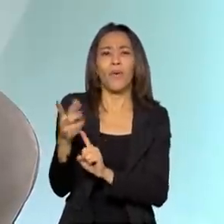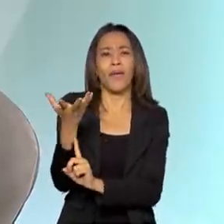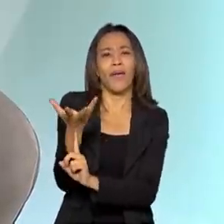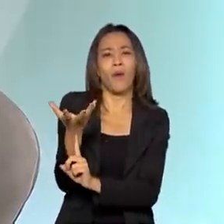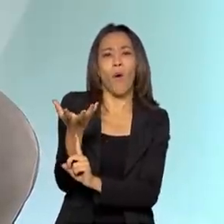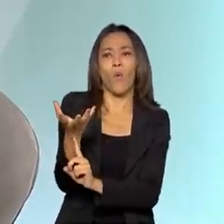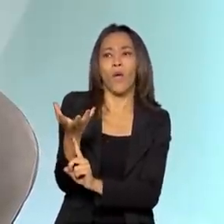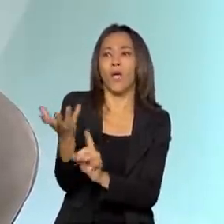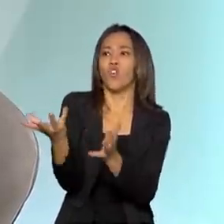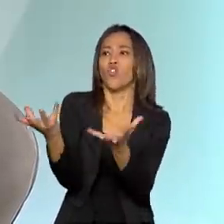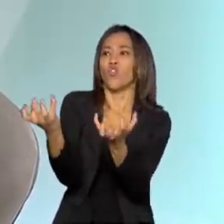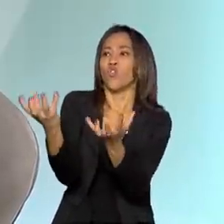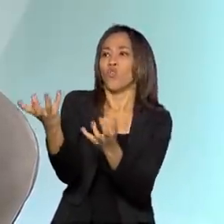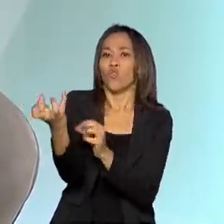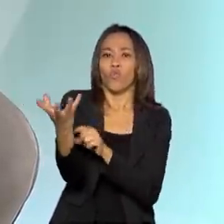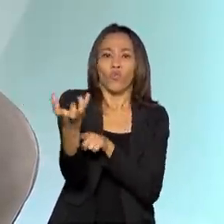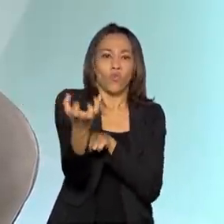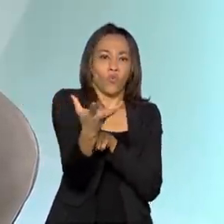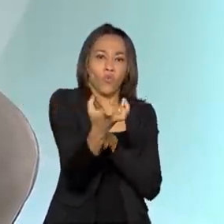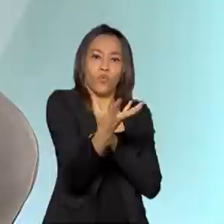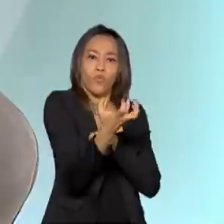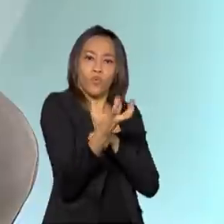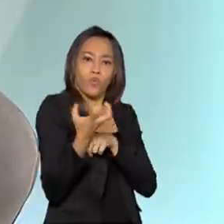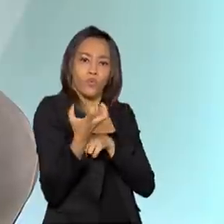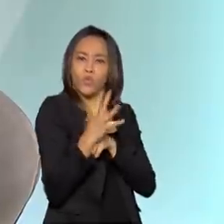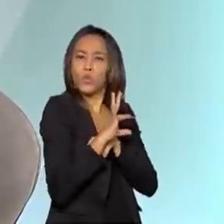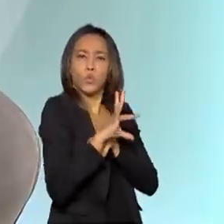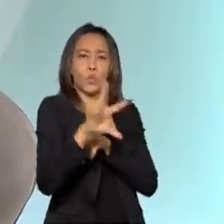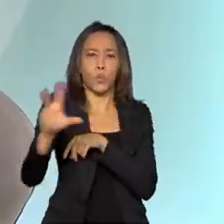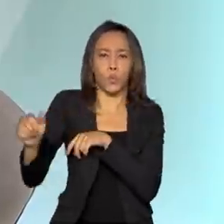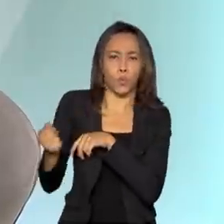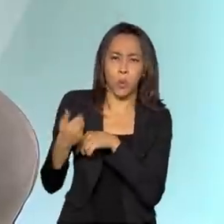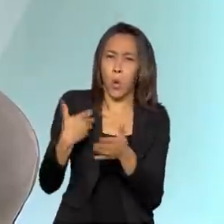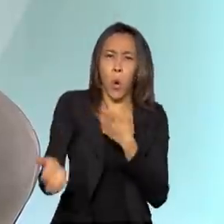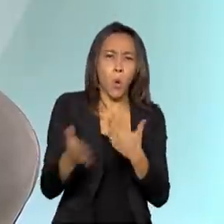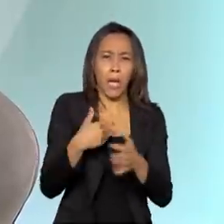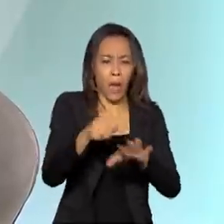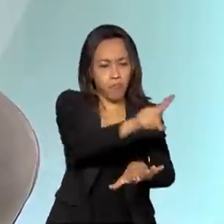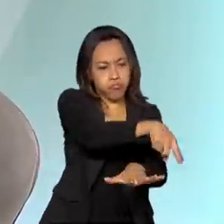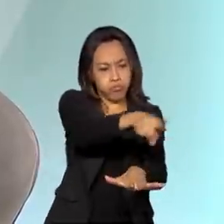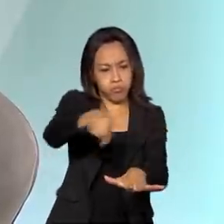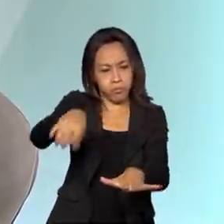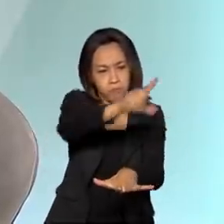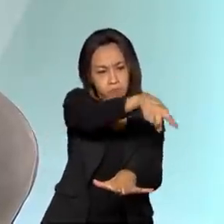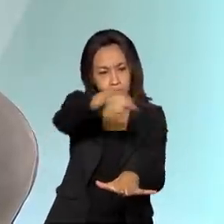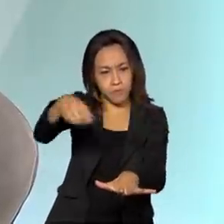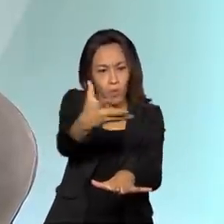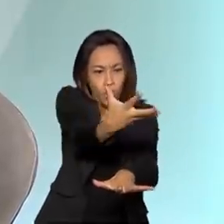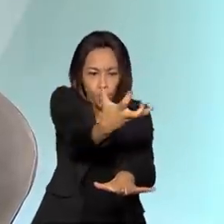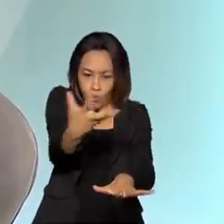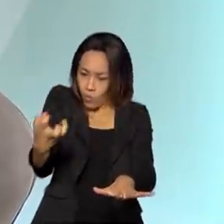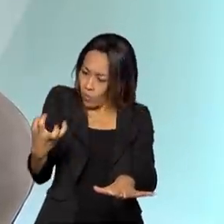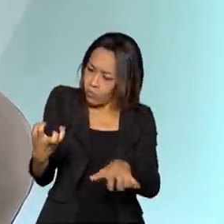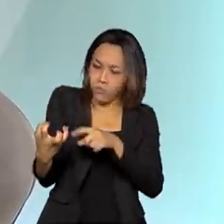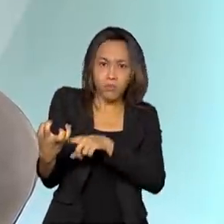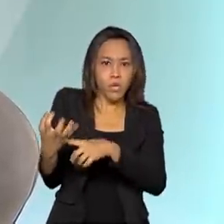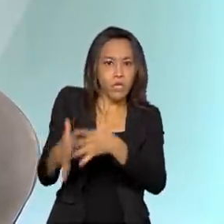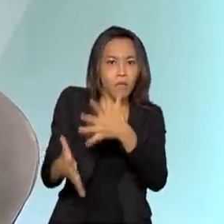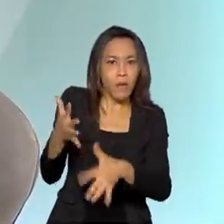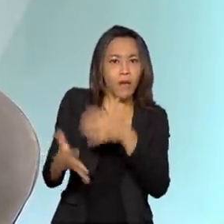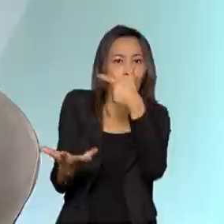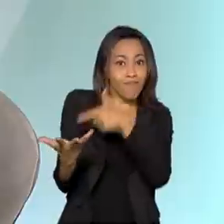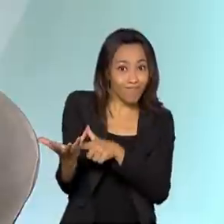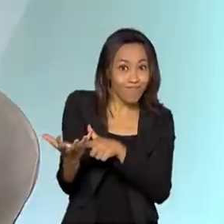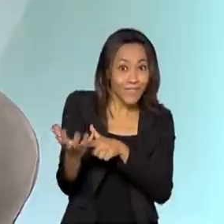filtros para receber o sinal só nesse espaço. Só que qualquer sinal irradiado em uma banda adjacente pode interferir nessa recepção. E o